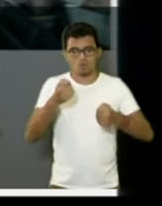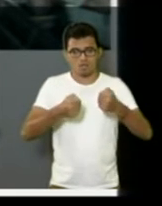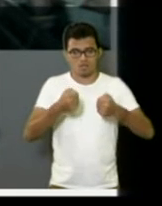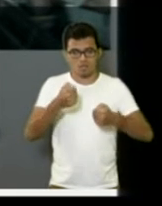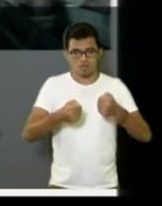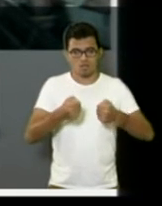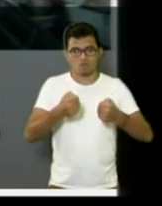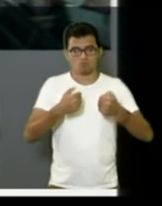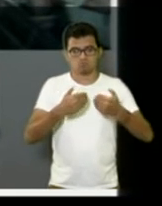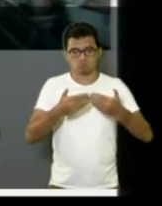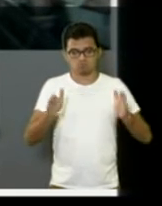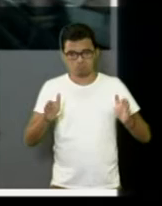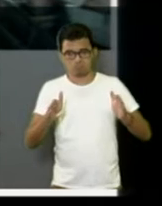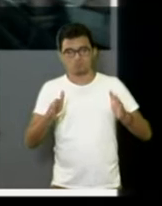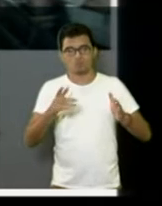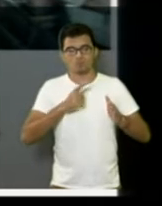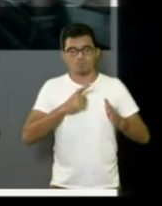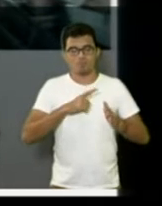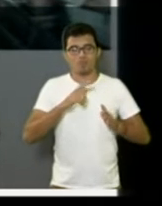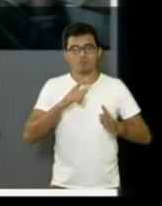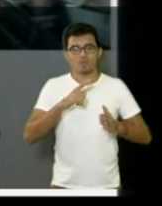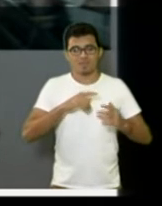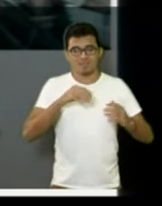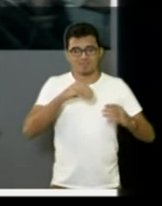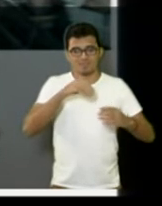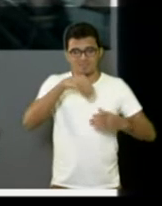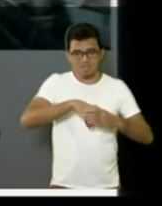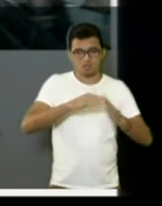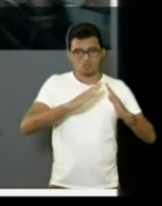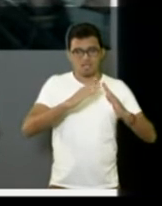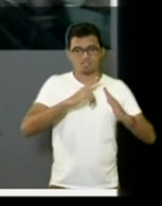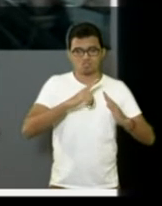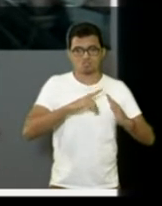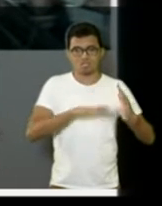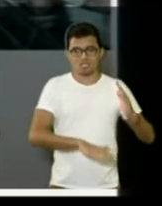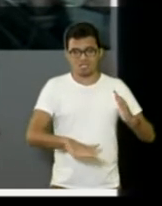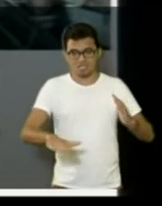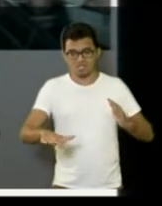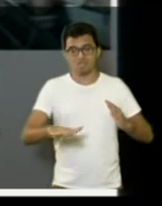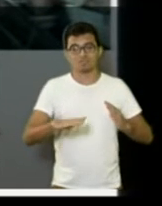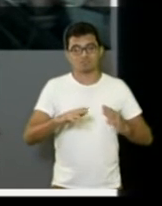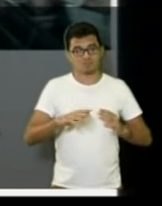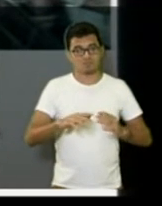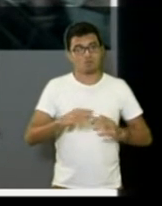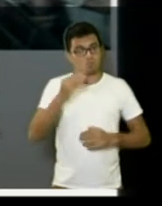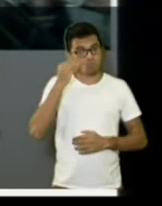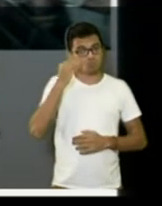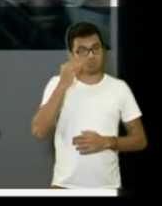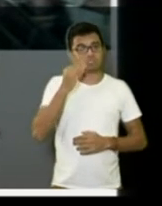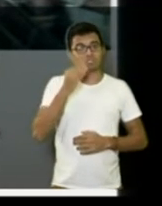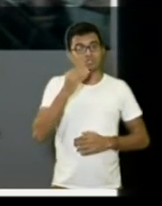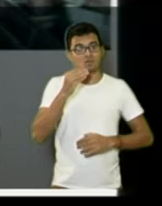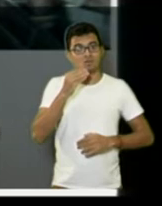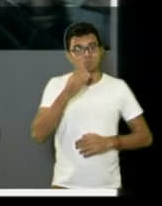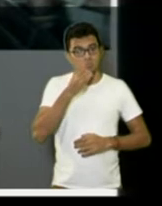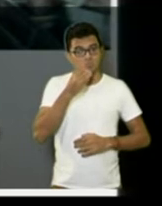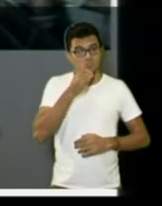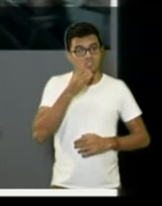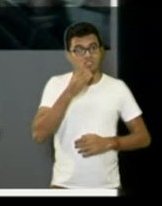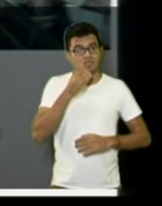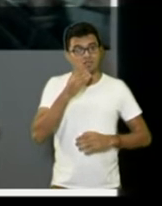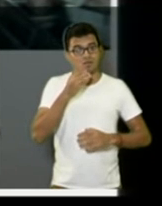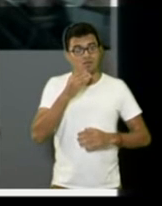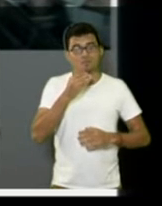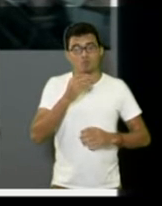ser bem pior. Tinha criança de cinco, seis anos dentro da casa, podia ser muito pior. Perdeu bens materiais, mas a vida não conseguimos recuperar.